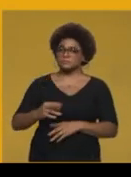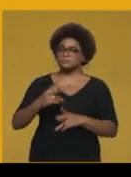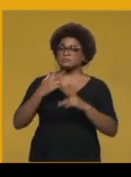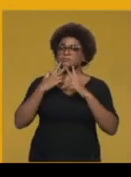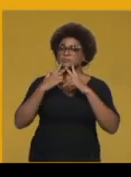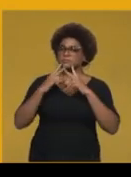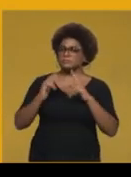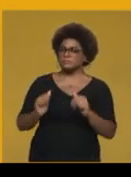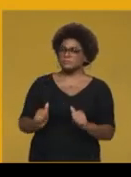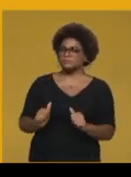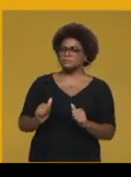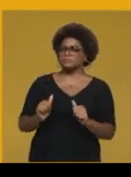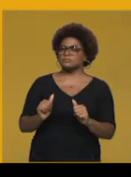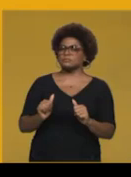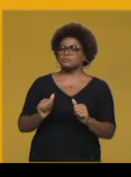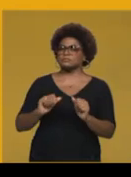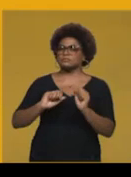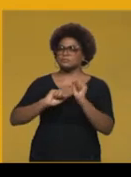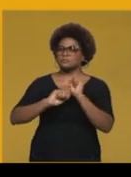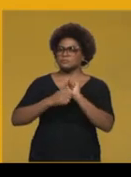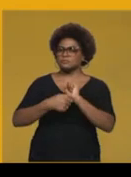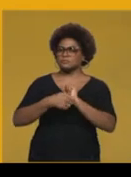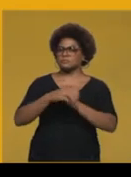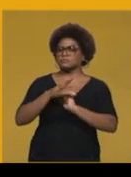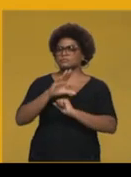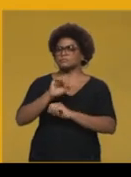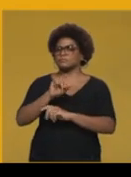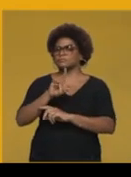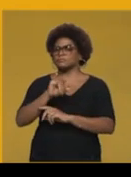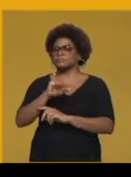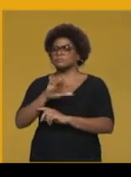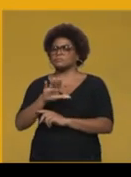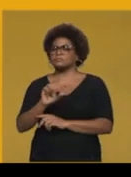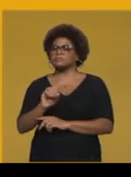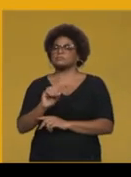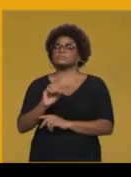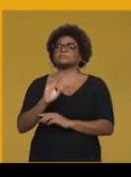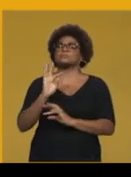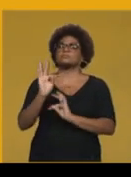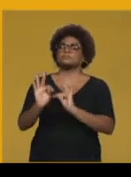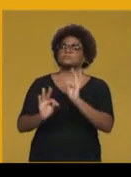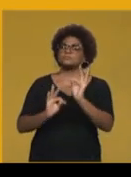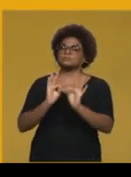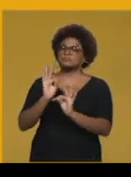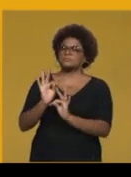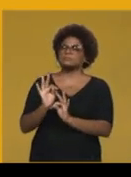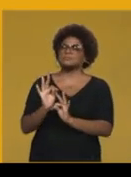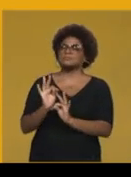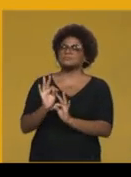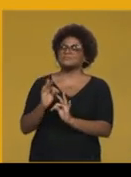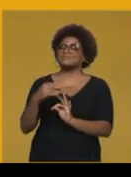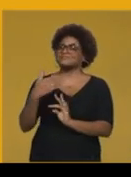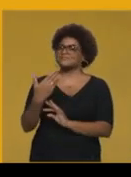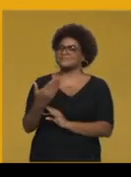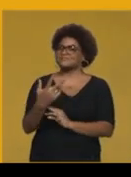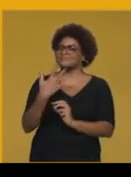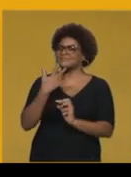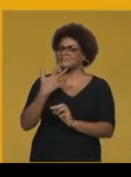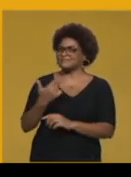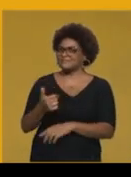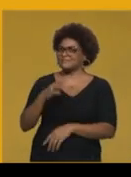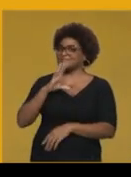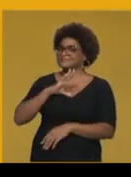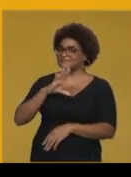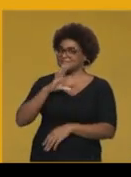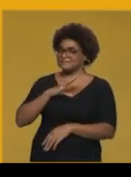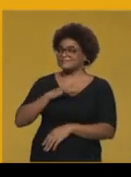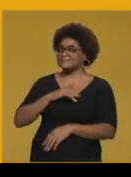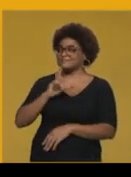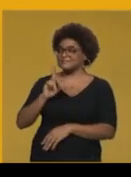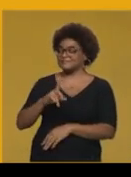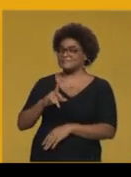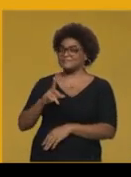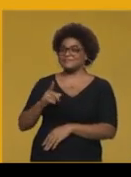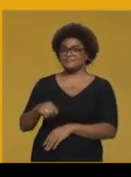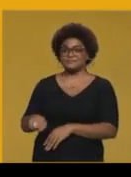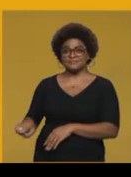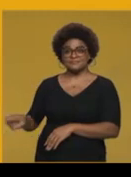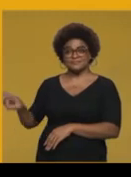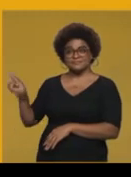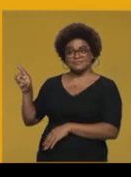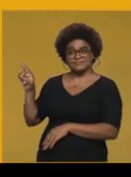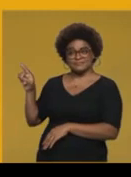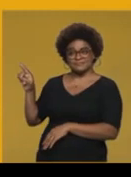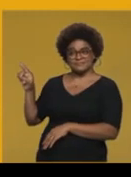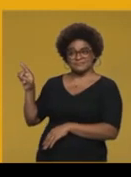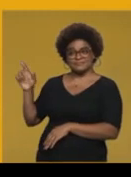tecnologias. O caso de língua portuguesa está aqui na linguagem e códigos. Ciências da